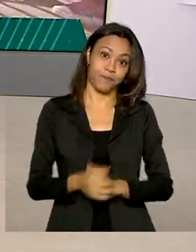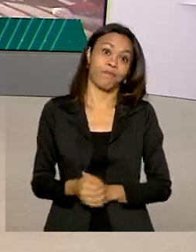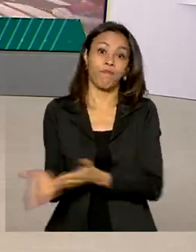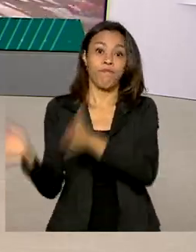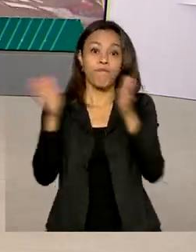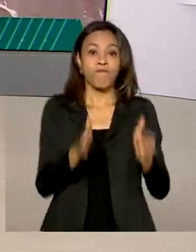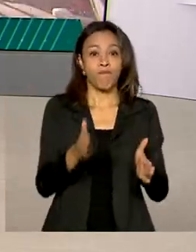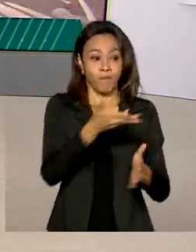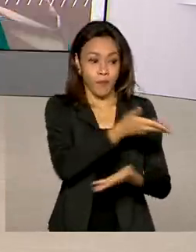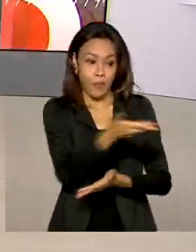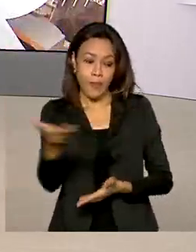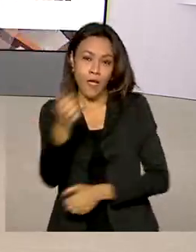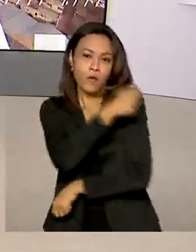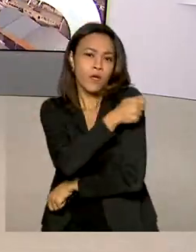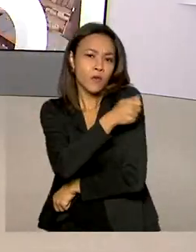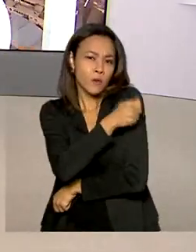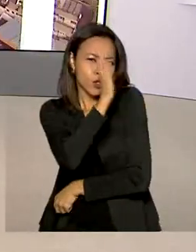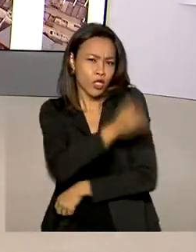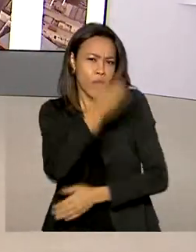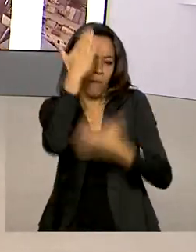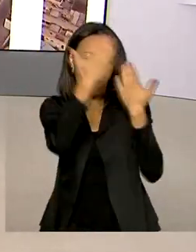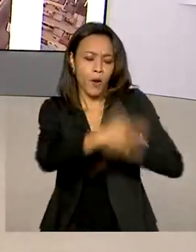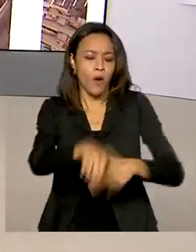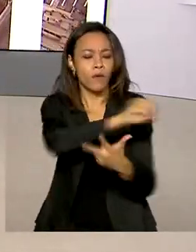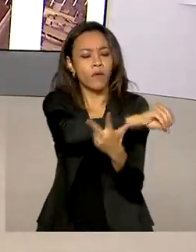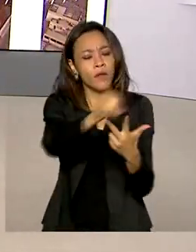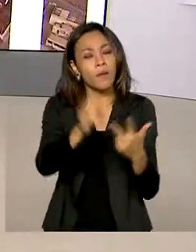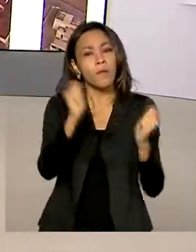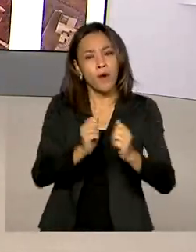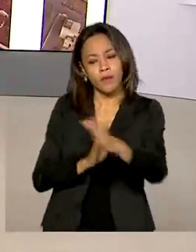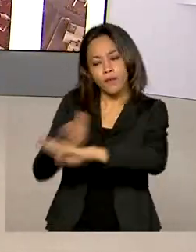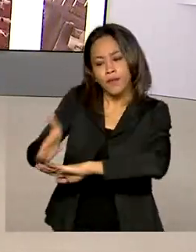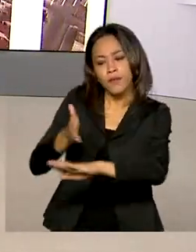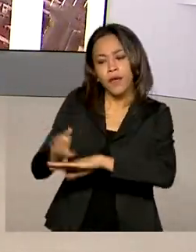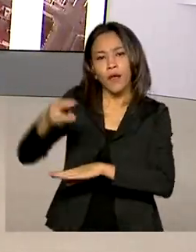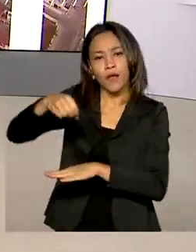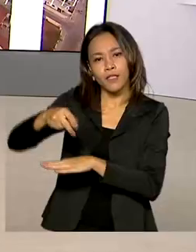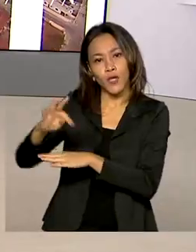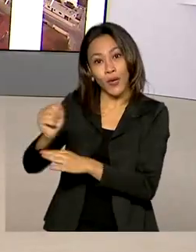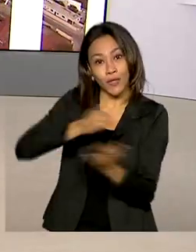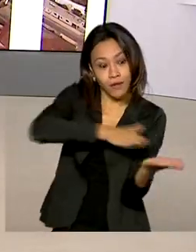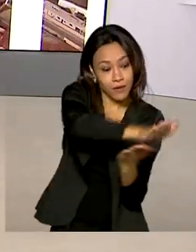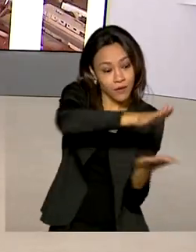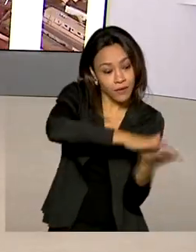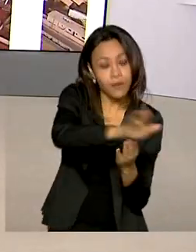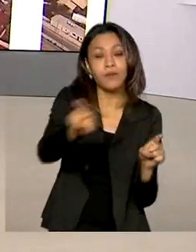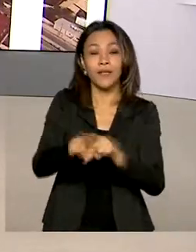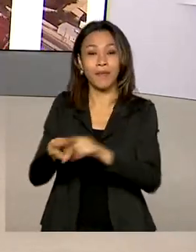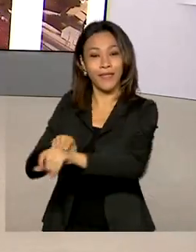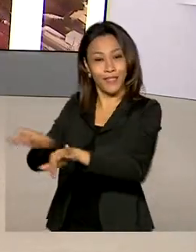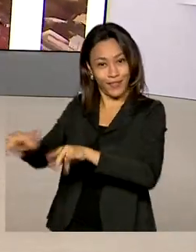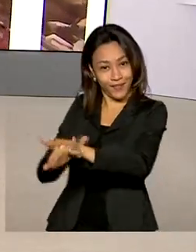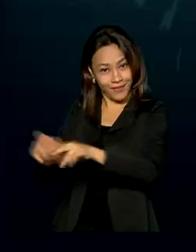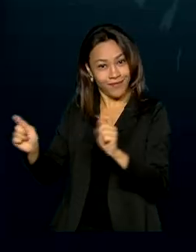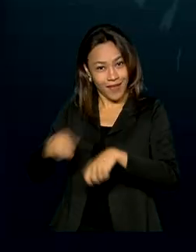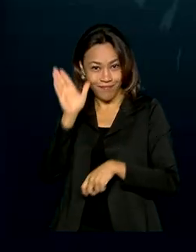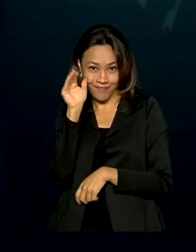Os estudantes que fizeram a prova do Enem já podem acessar as notas, tanto na versão impressa quanto da digital.